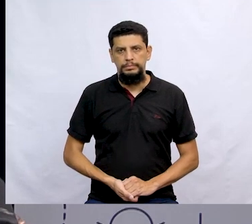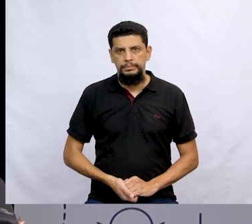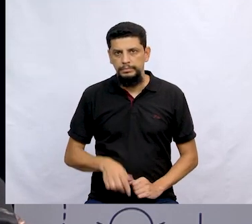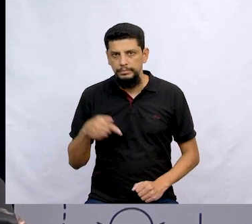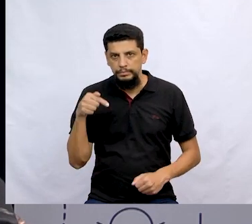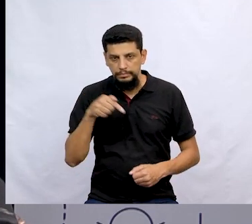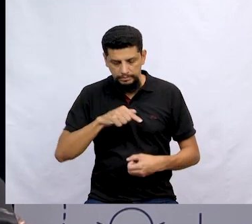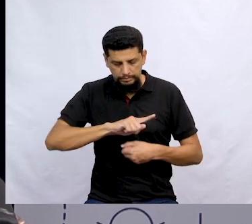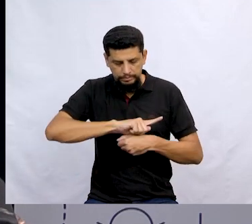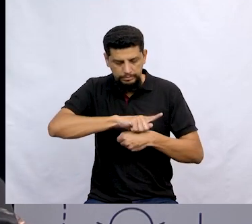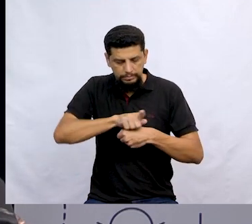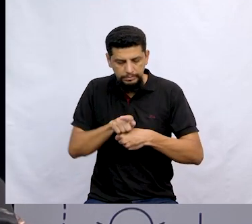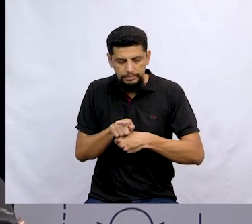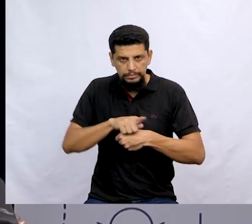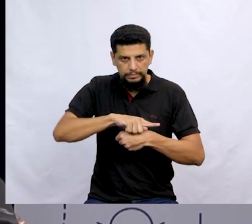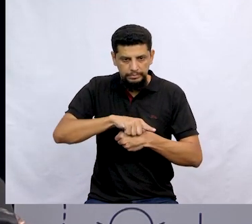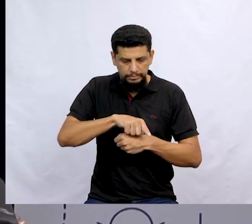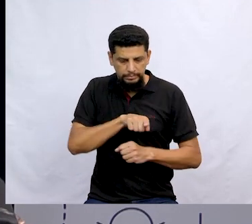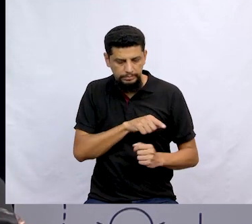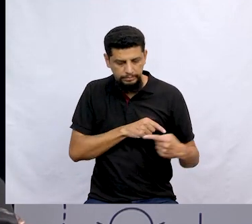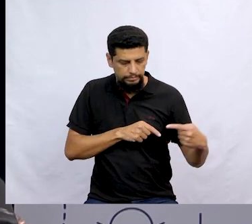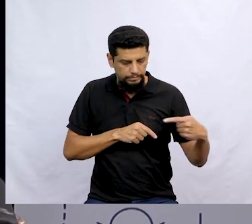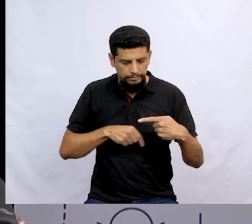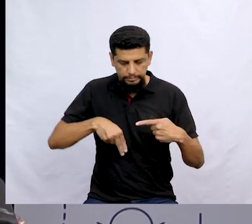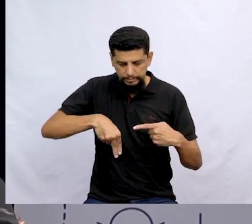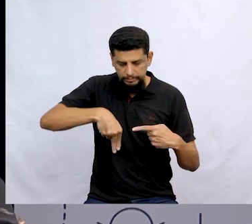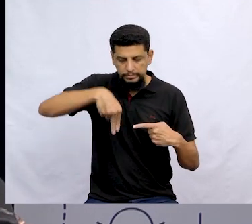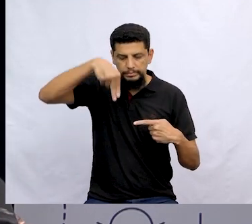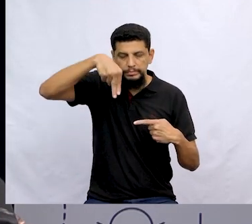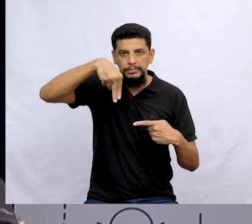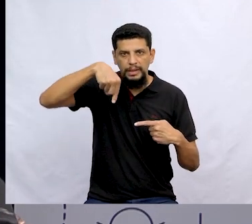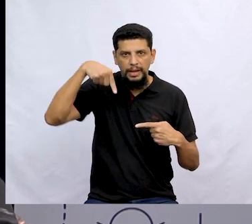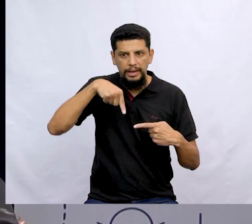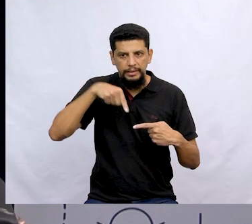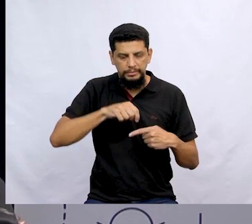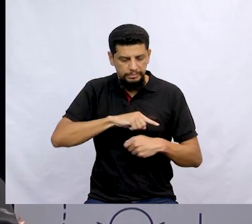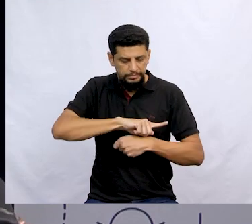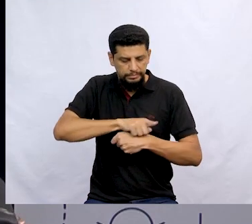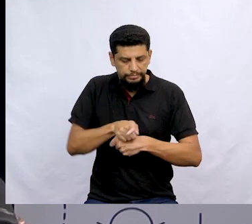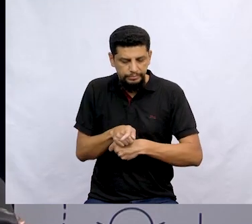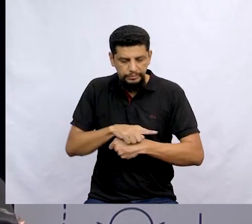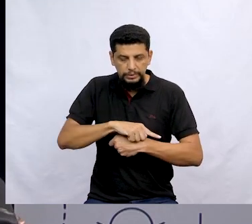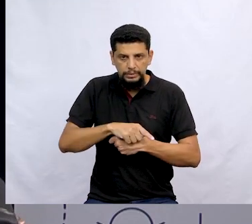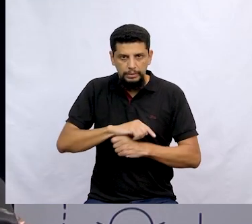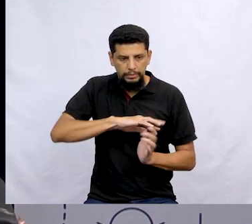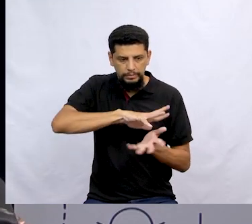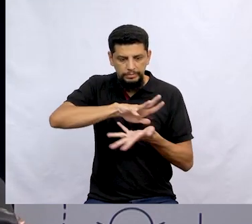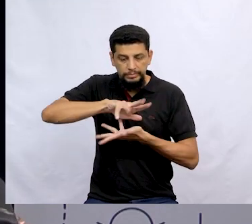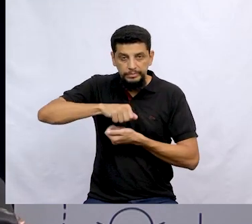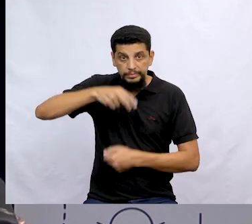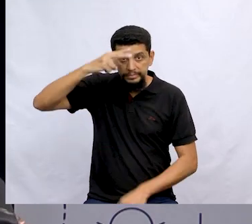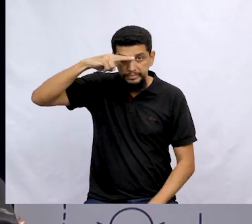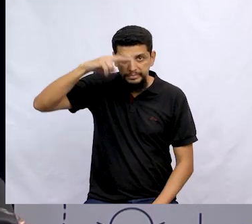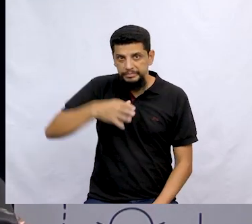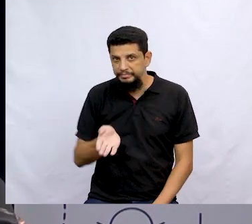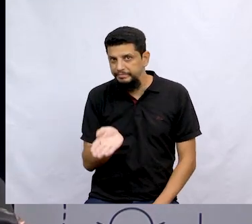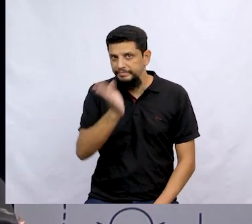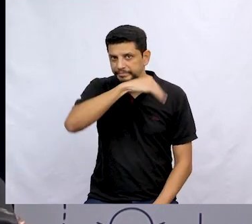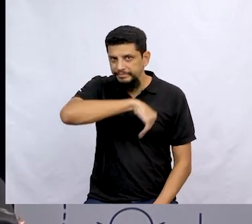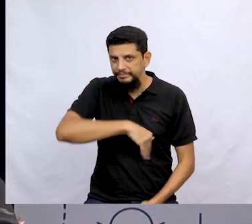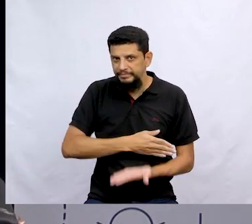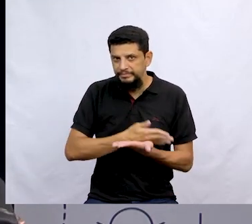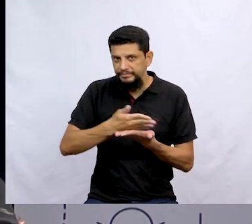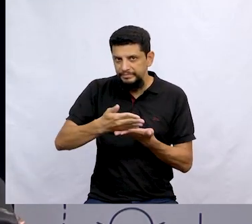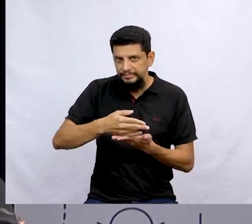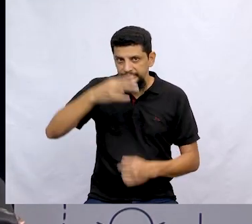magnética. E ela aponta ali para o norte. Mas essa bússola aqui é especial. Ela aponta para o mundo das histórias. Vamos lá, então?